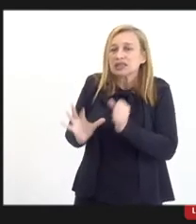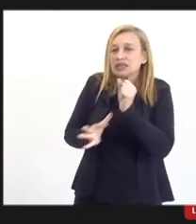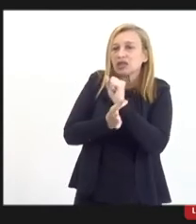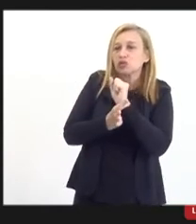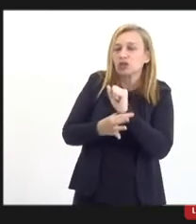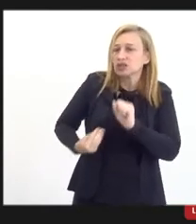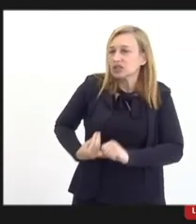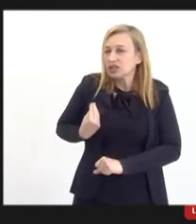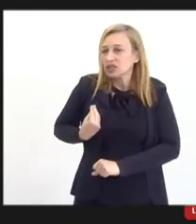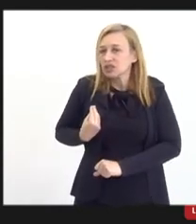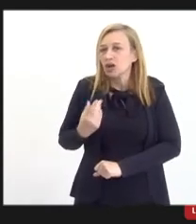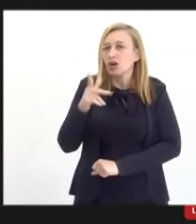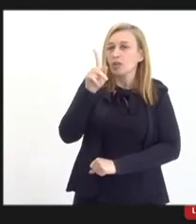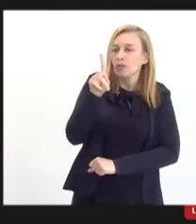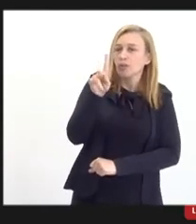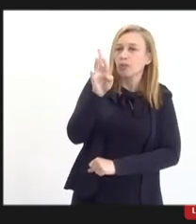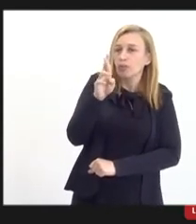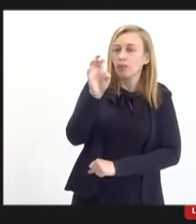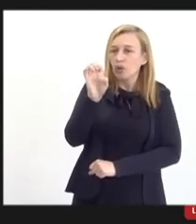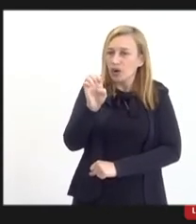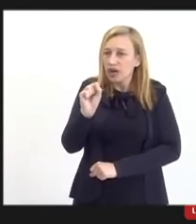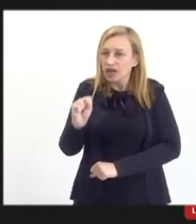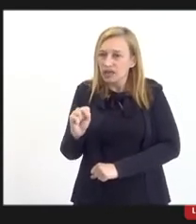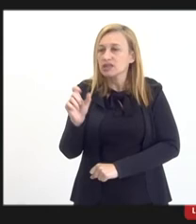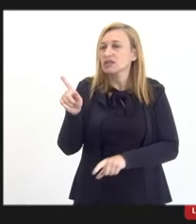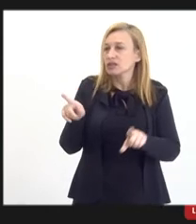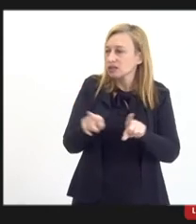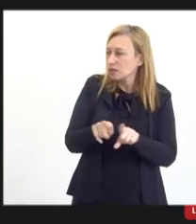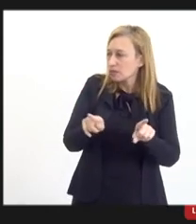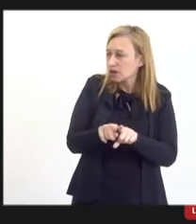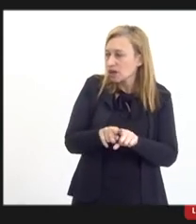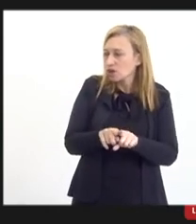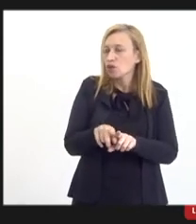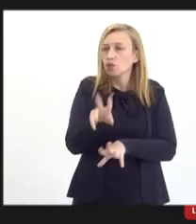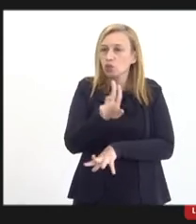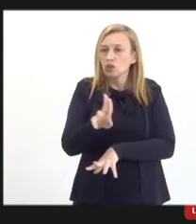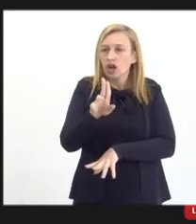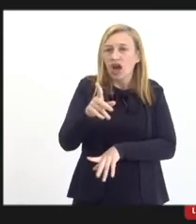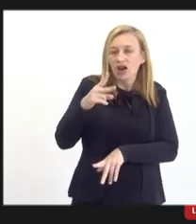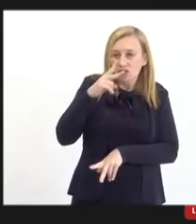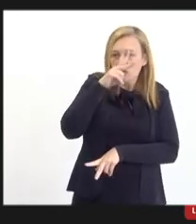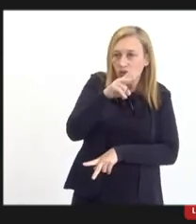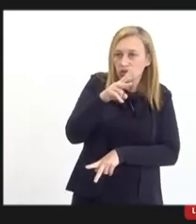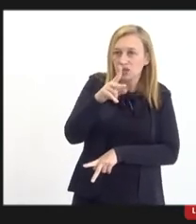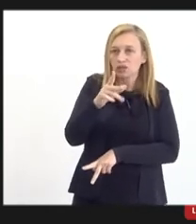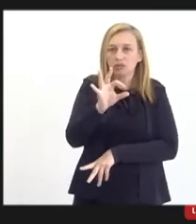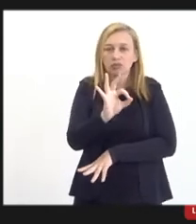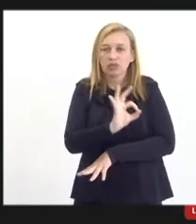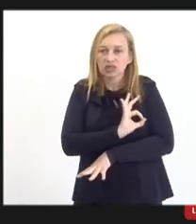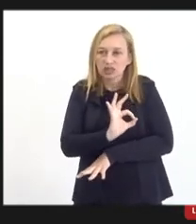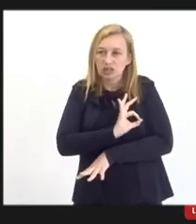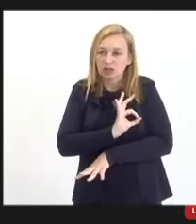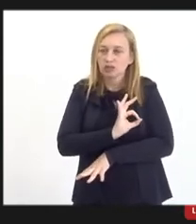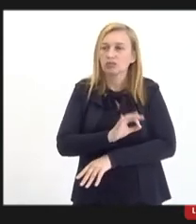presente, do PROEX, que também utiliza a força policial no momento da sua folga,